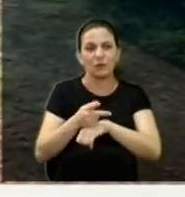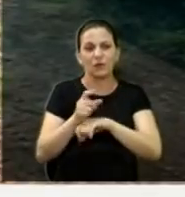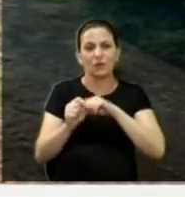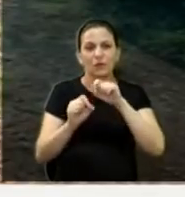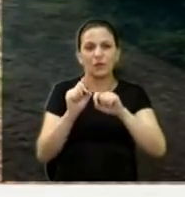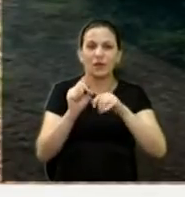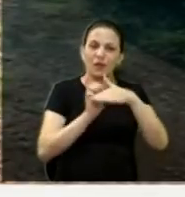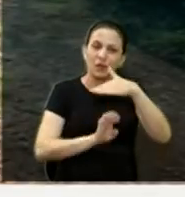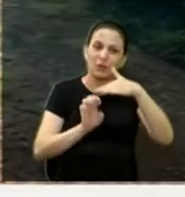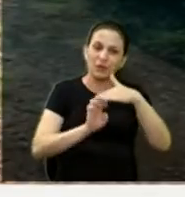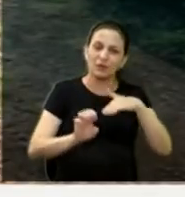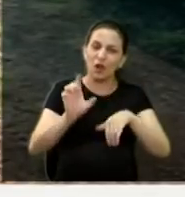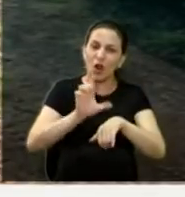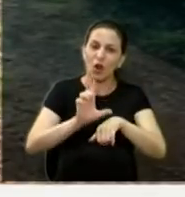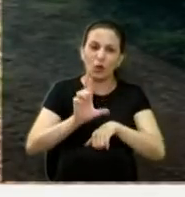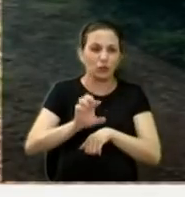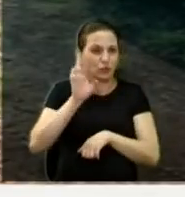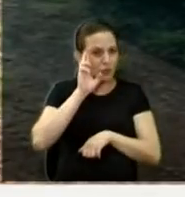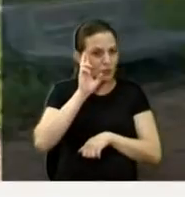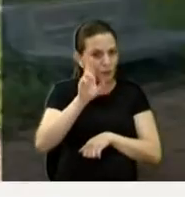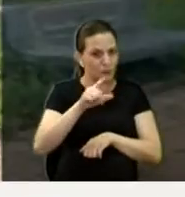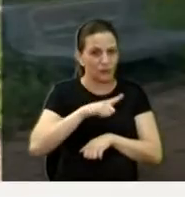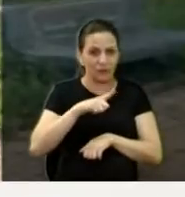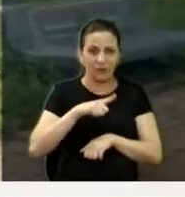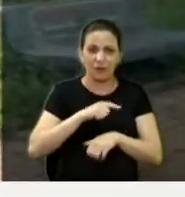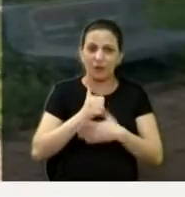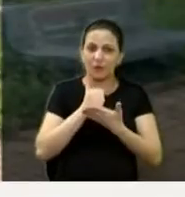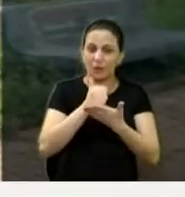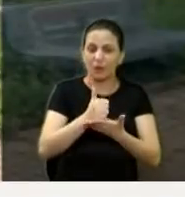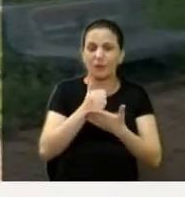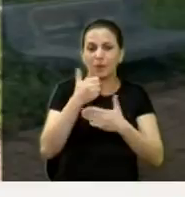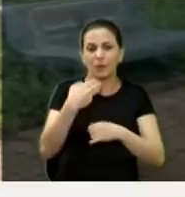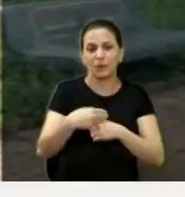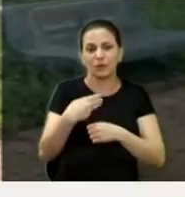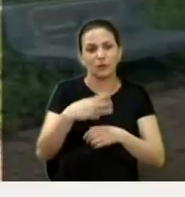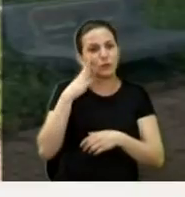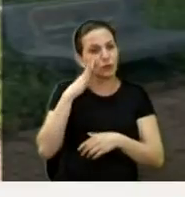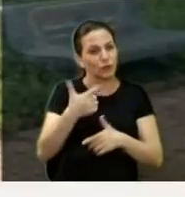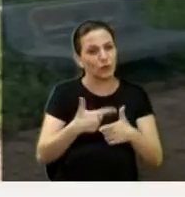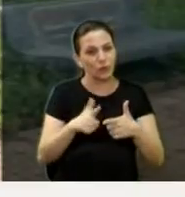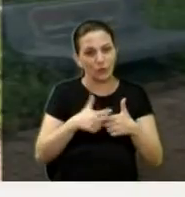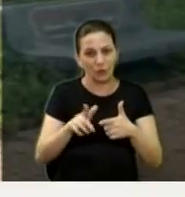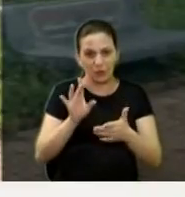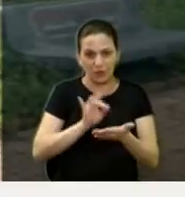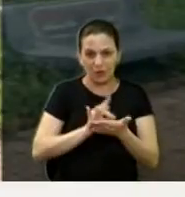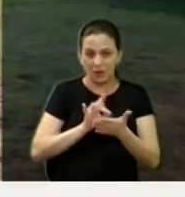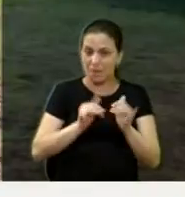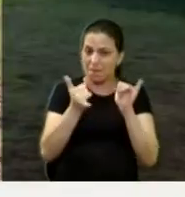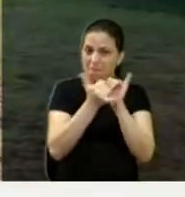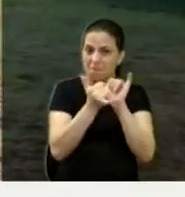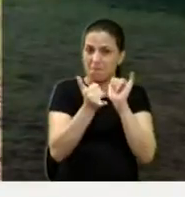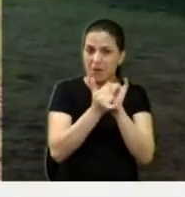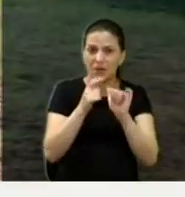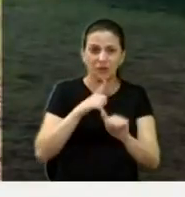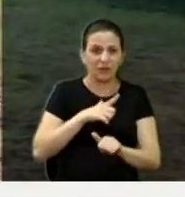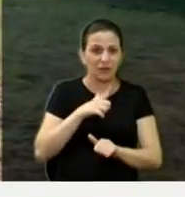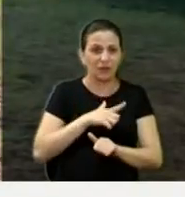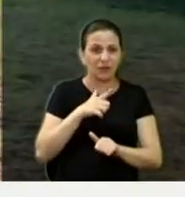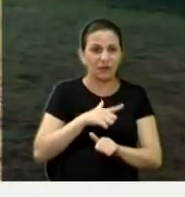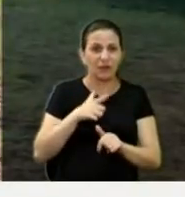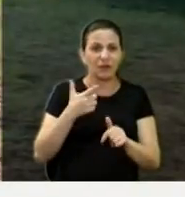empresários e de comerciantes para tentar ajudar o município a resolver esse problema. Então, olha lá. São praças que são mantidas aí